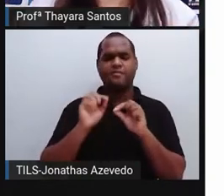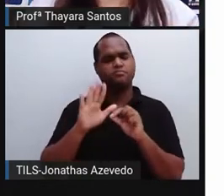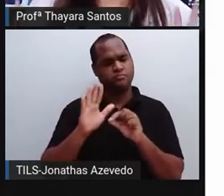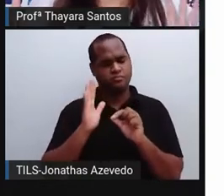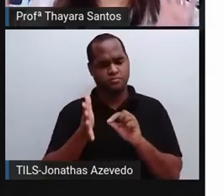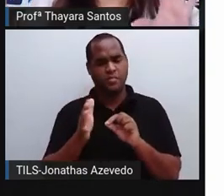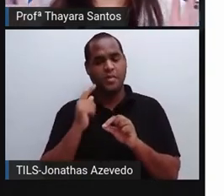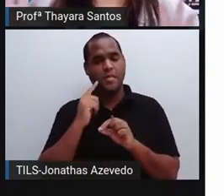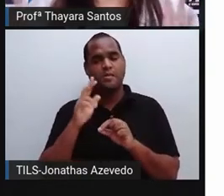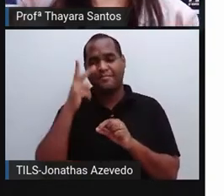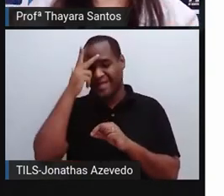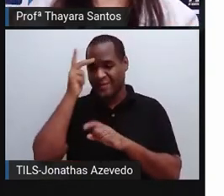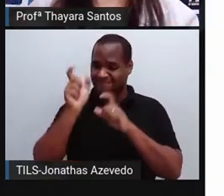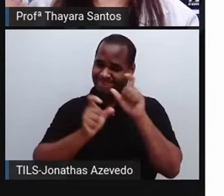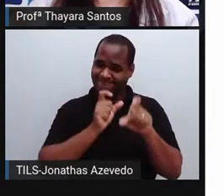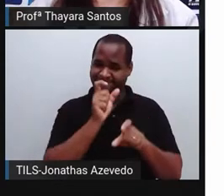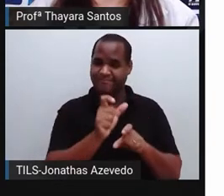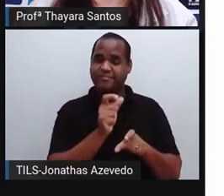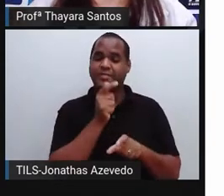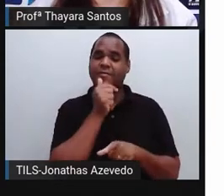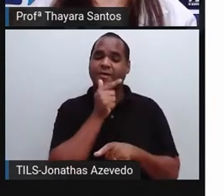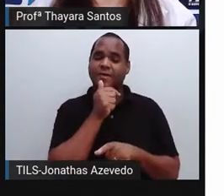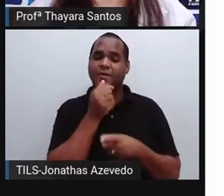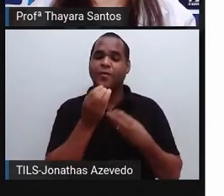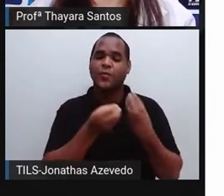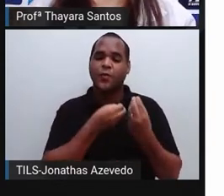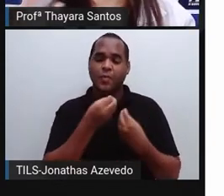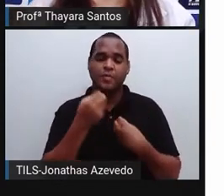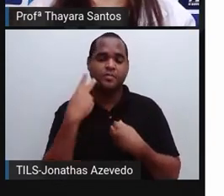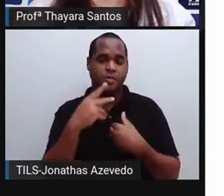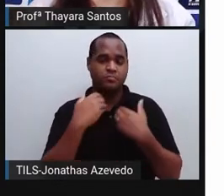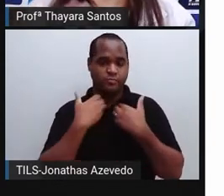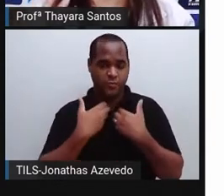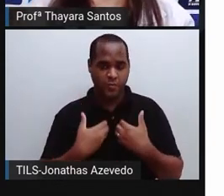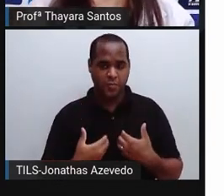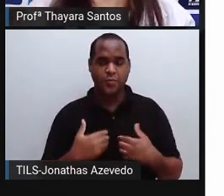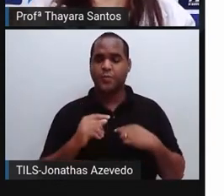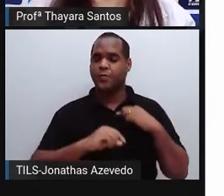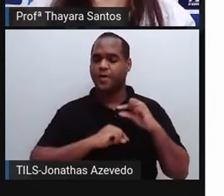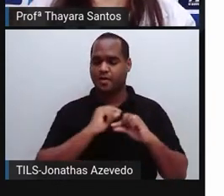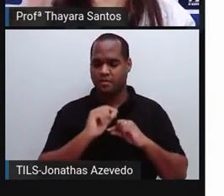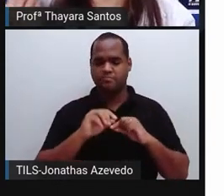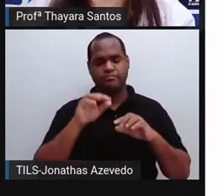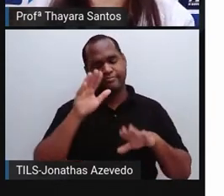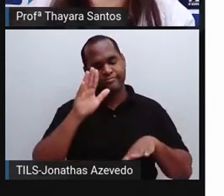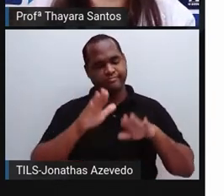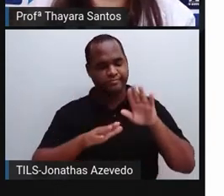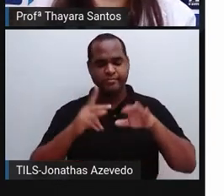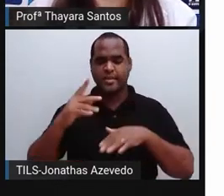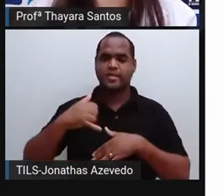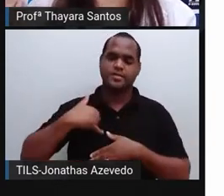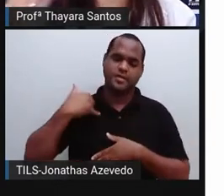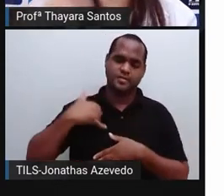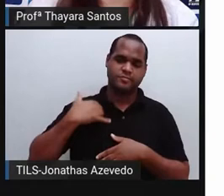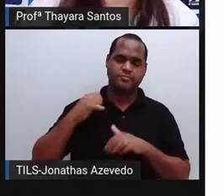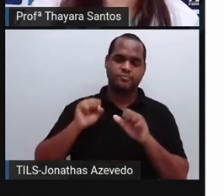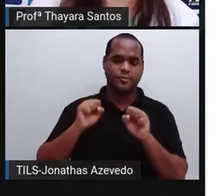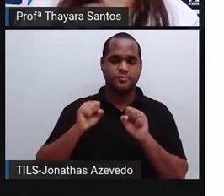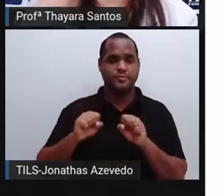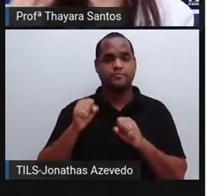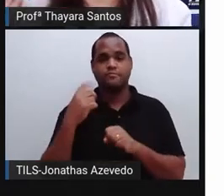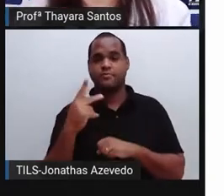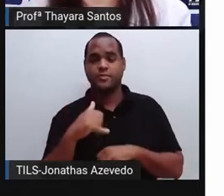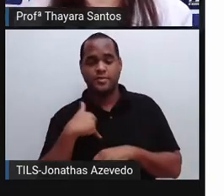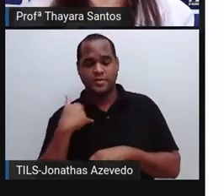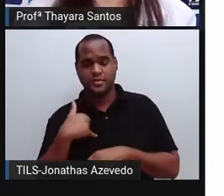essa água, essa quantidade de água que a gente tem no nosso organismo vai variar de acordo com a nossa idade. Tanto com a idade,